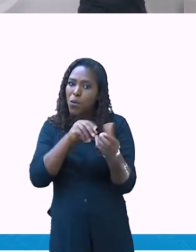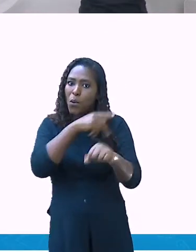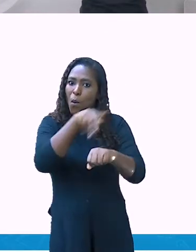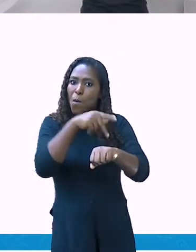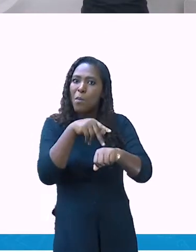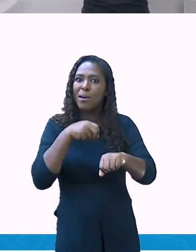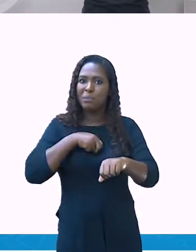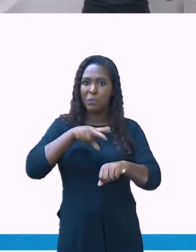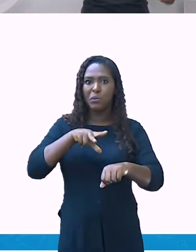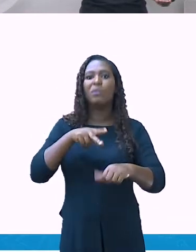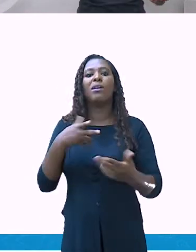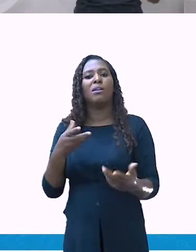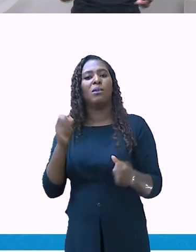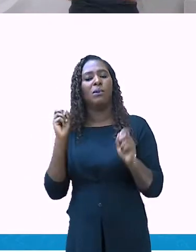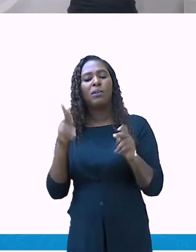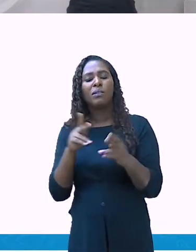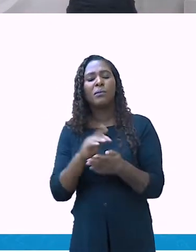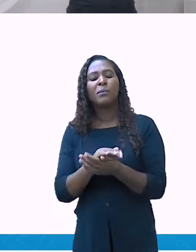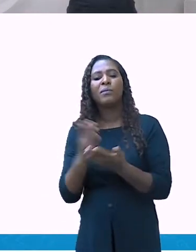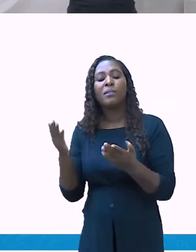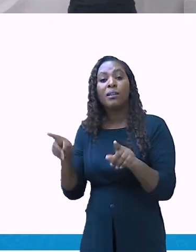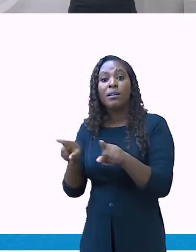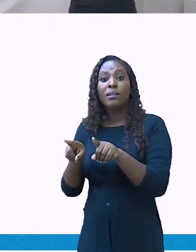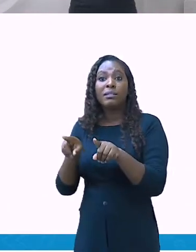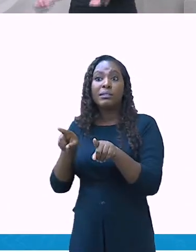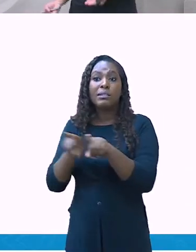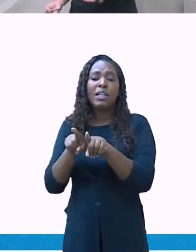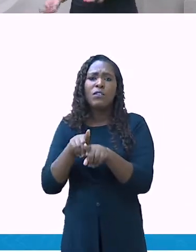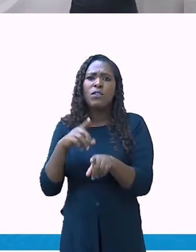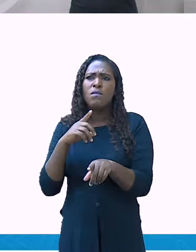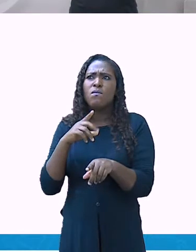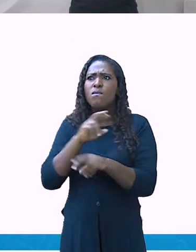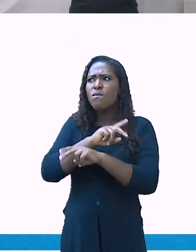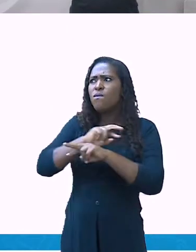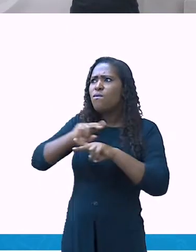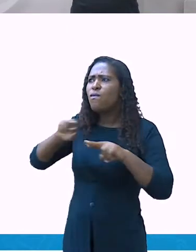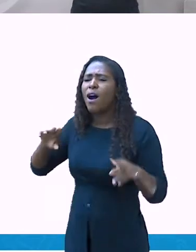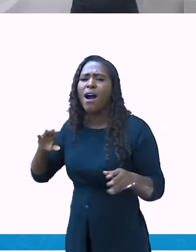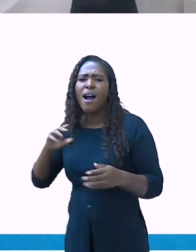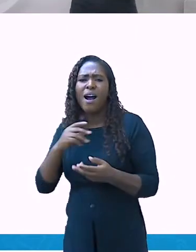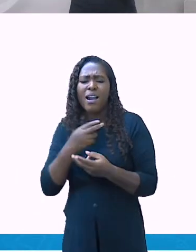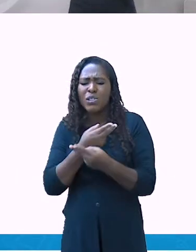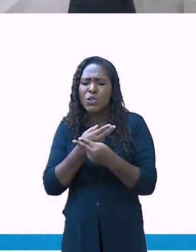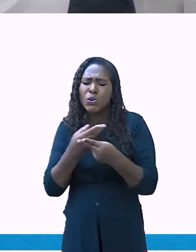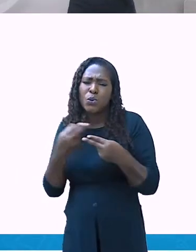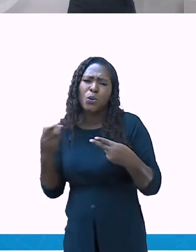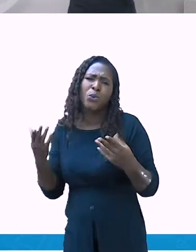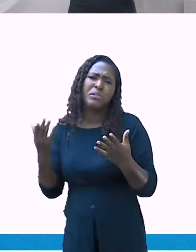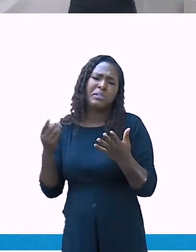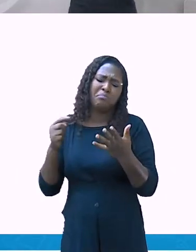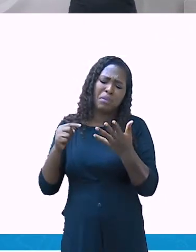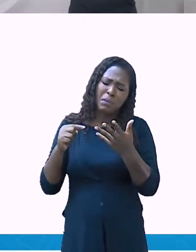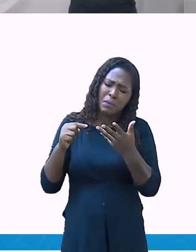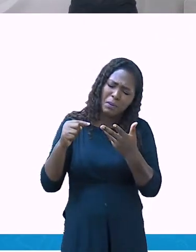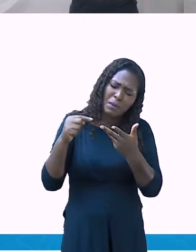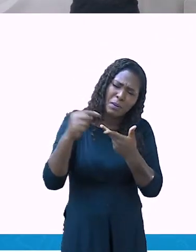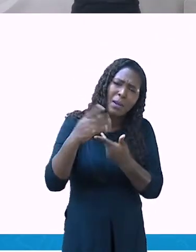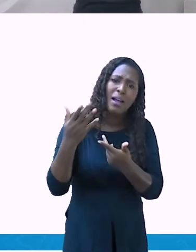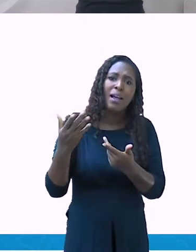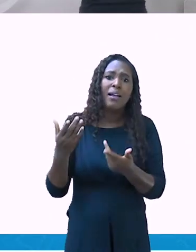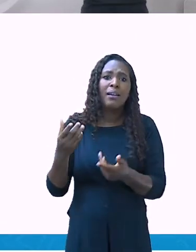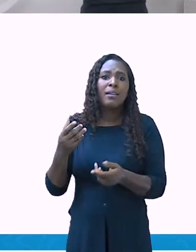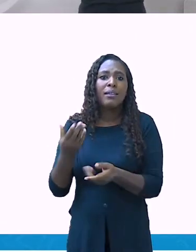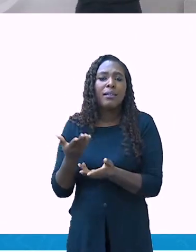série de condições que permitiram a esse pequeno país da Península